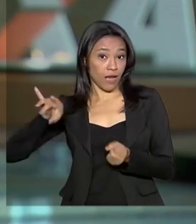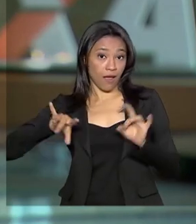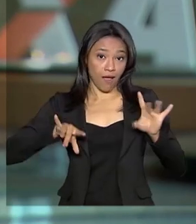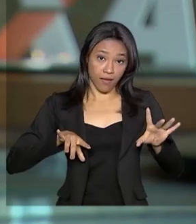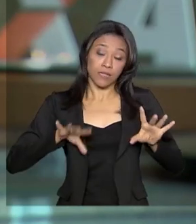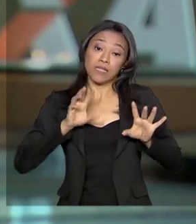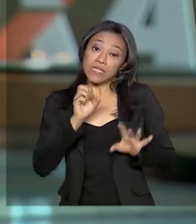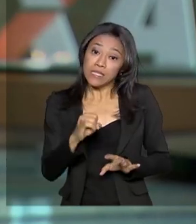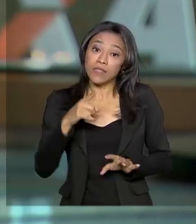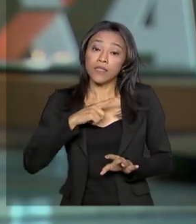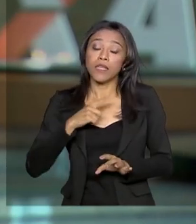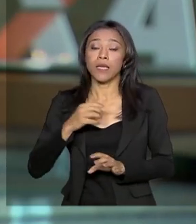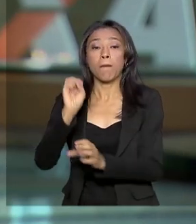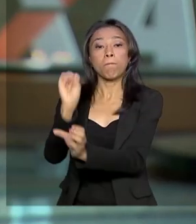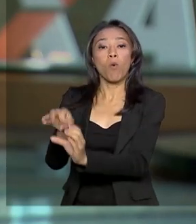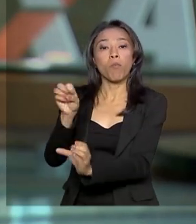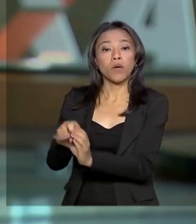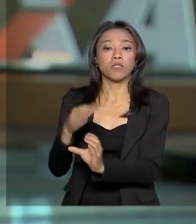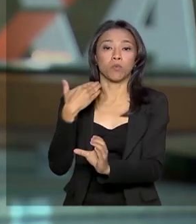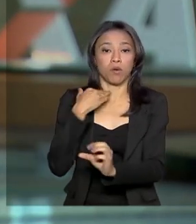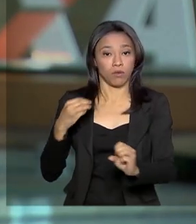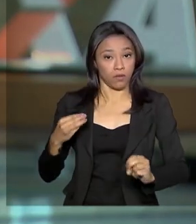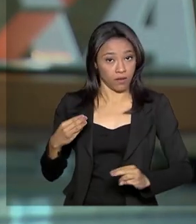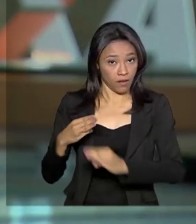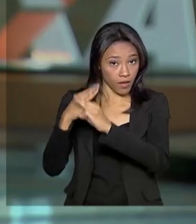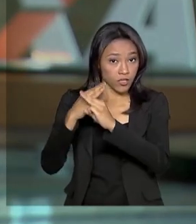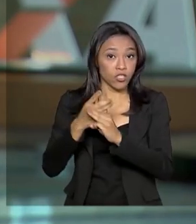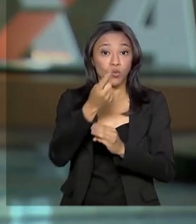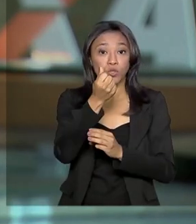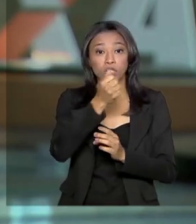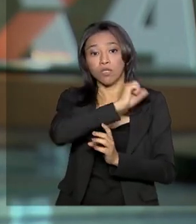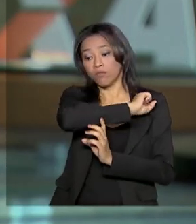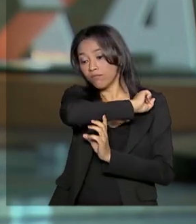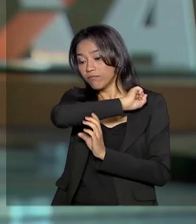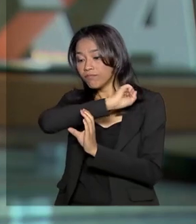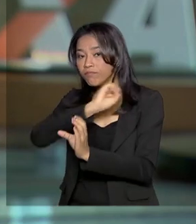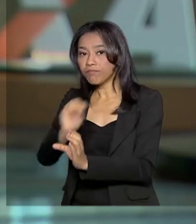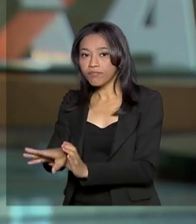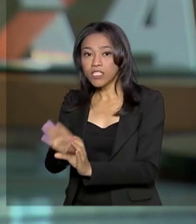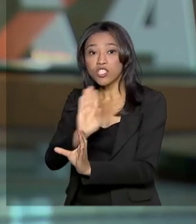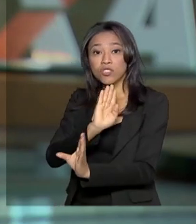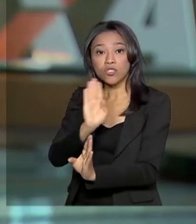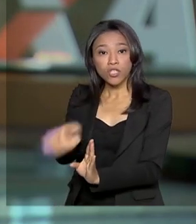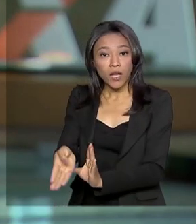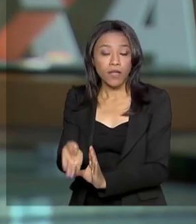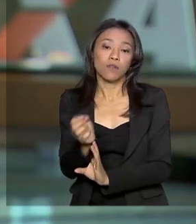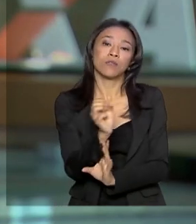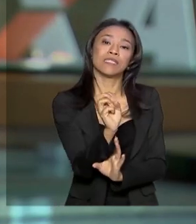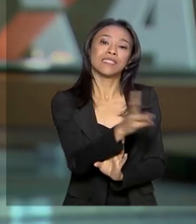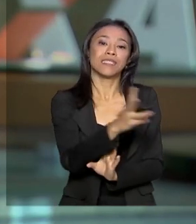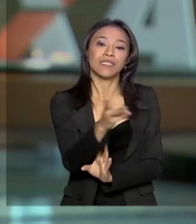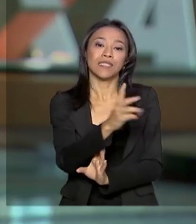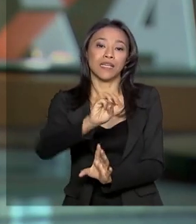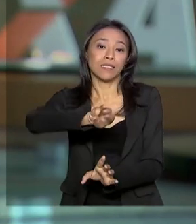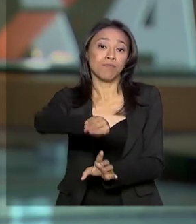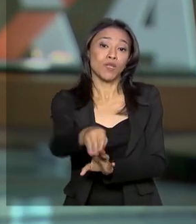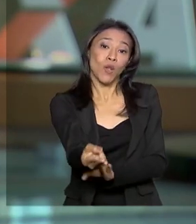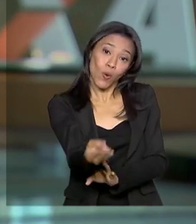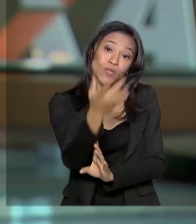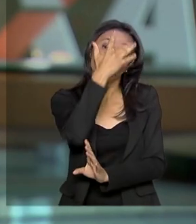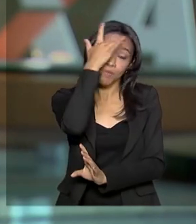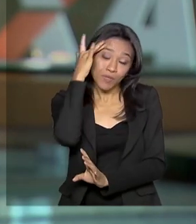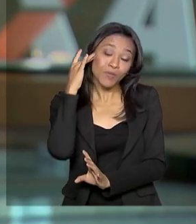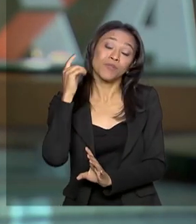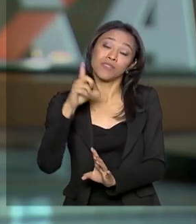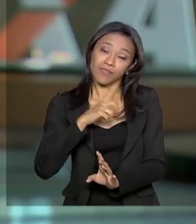poupança na Caixa, o valor será depositado automaticamente. 33 milhões de brasileiros se encaixam